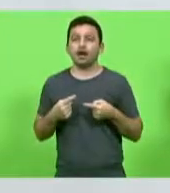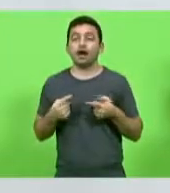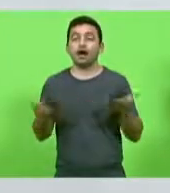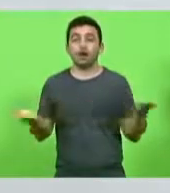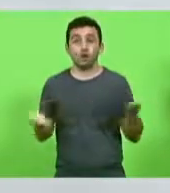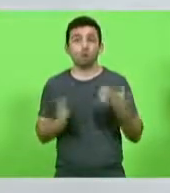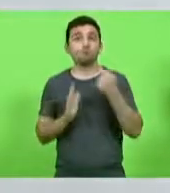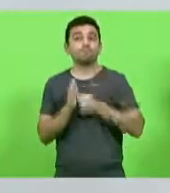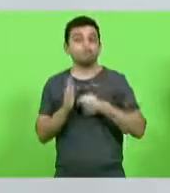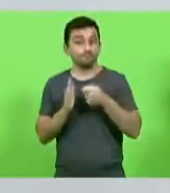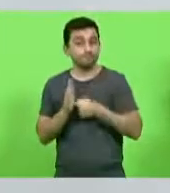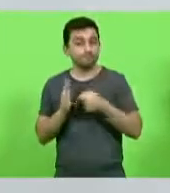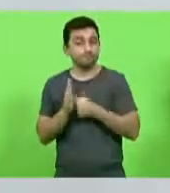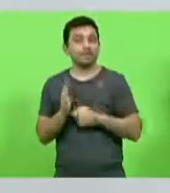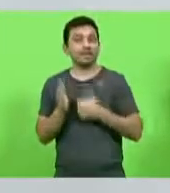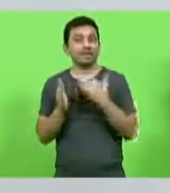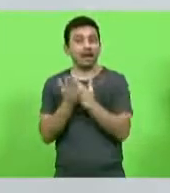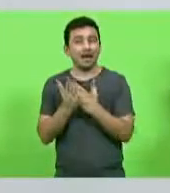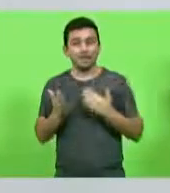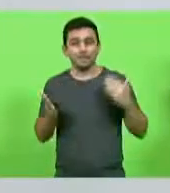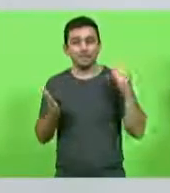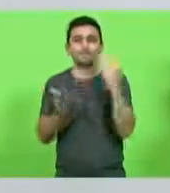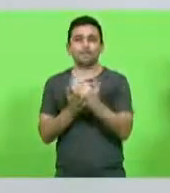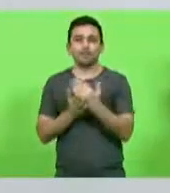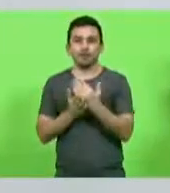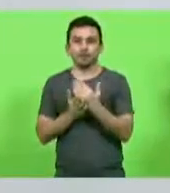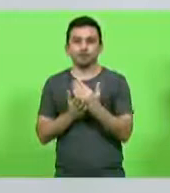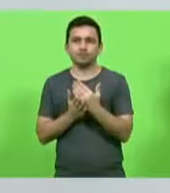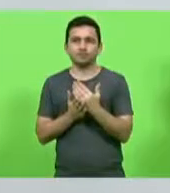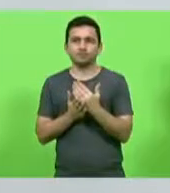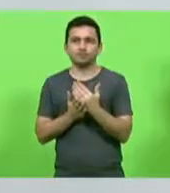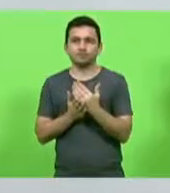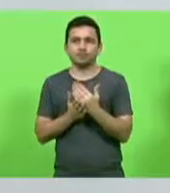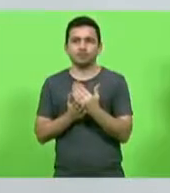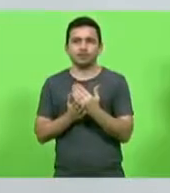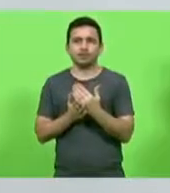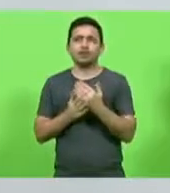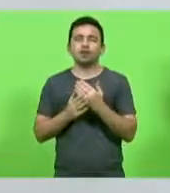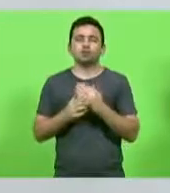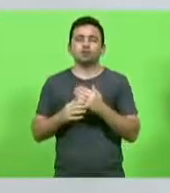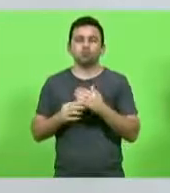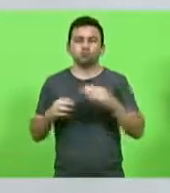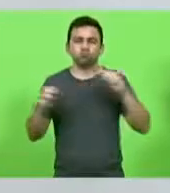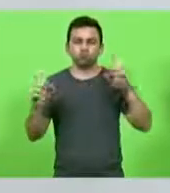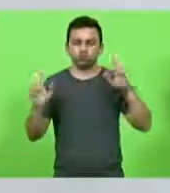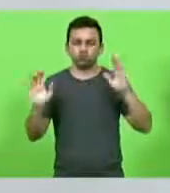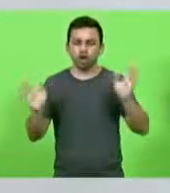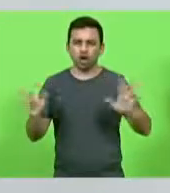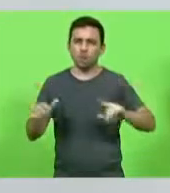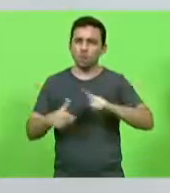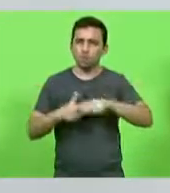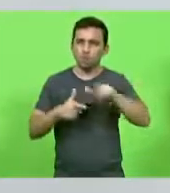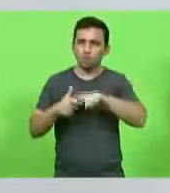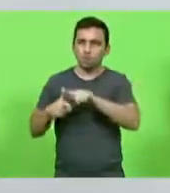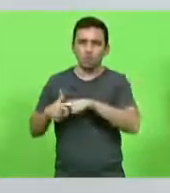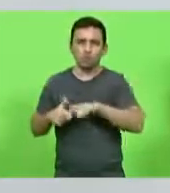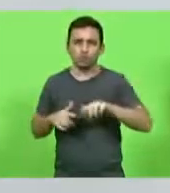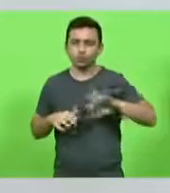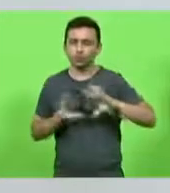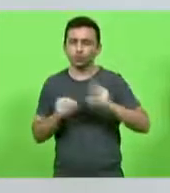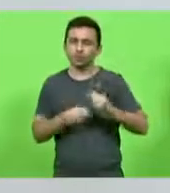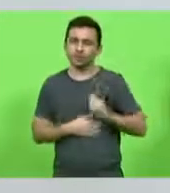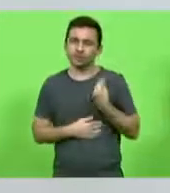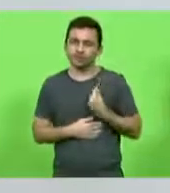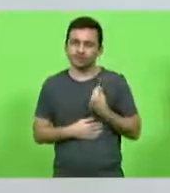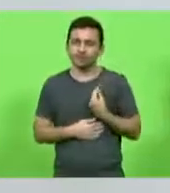quem enfrenta uma grande tempestade, uma grande adversidade, não bastasse as tempestades que já enfrentamos nos mares da vida, e